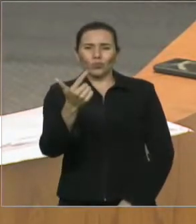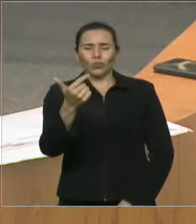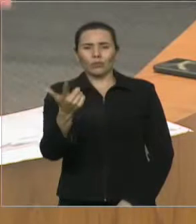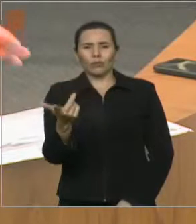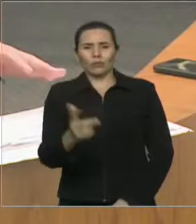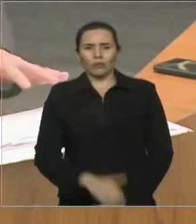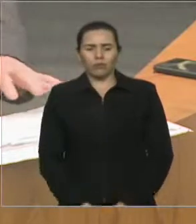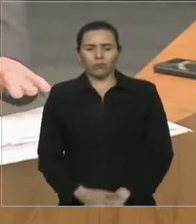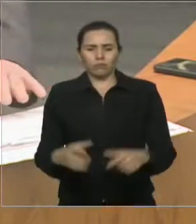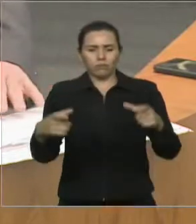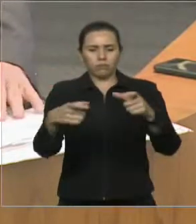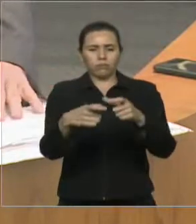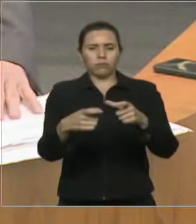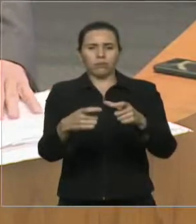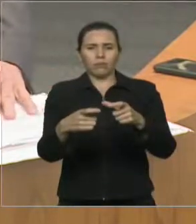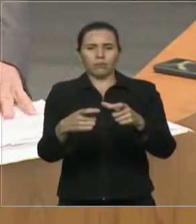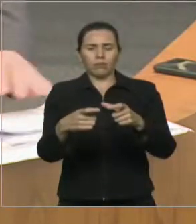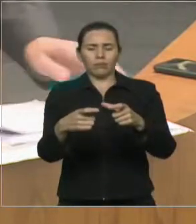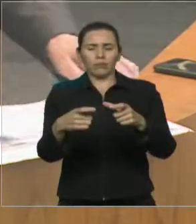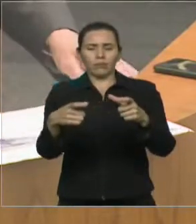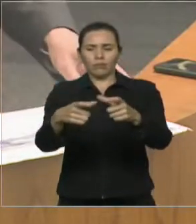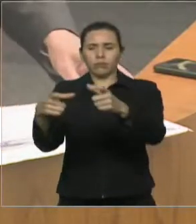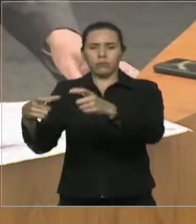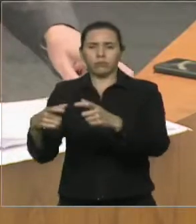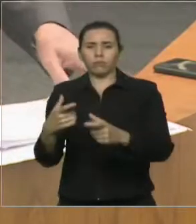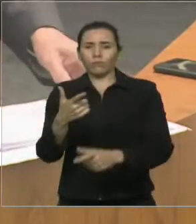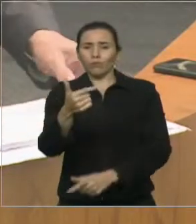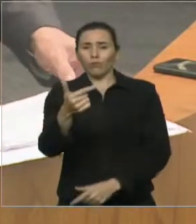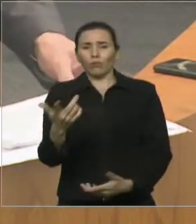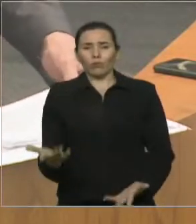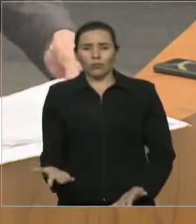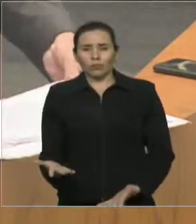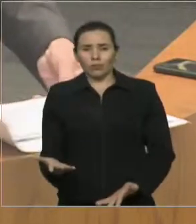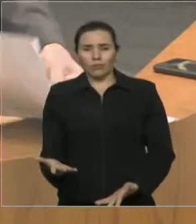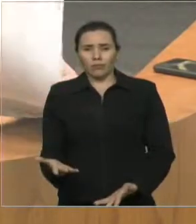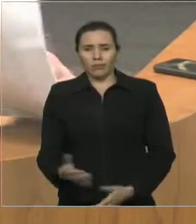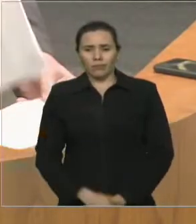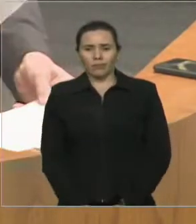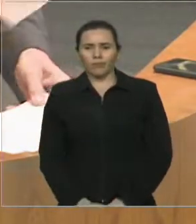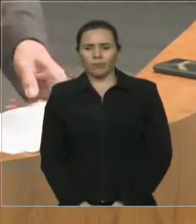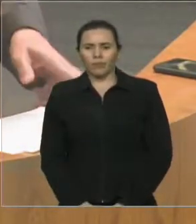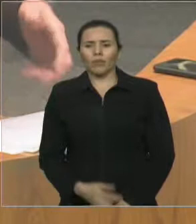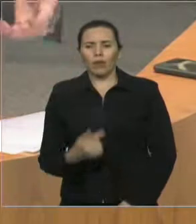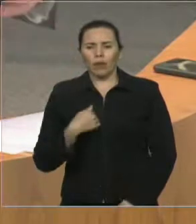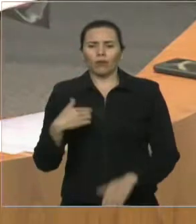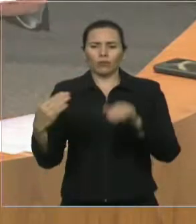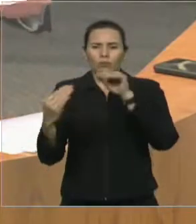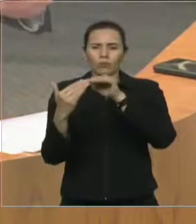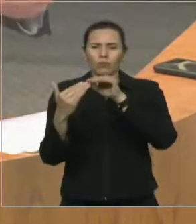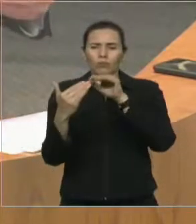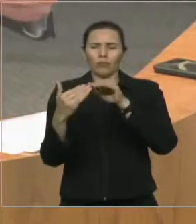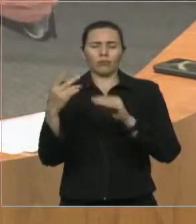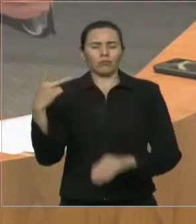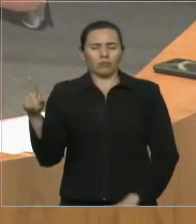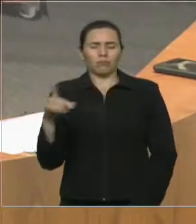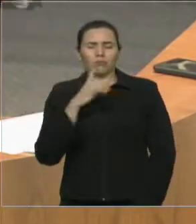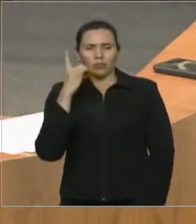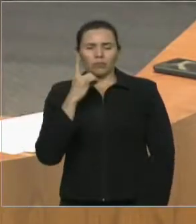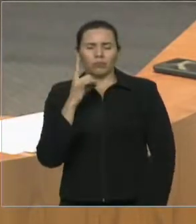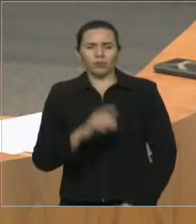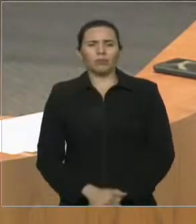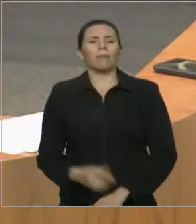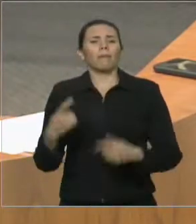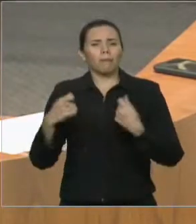Então, são situações dessa natureza que eu quero levantar aqui, deputado, que eu sou a favor também dos questionamentos em relação ao DENIT.